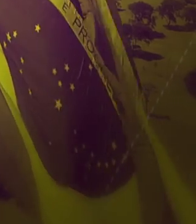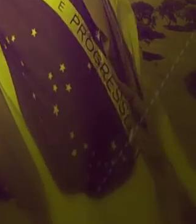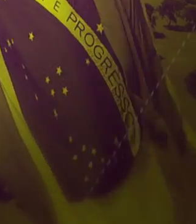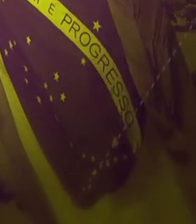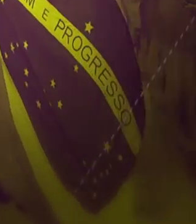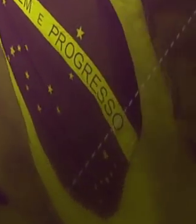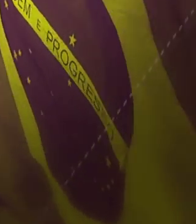Fique na NBR, Governo Federal.